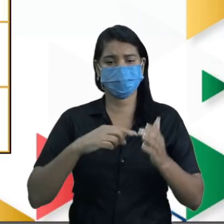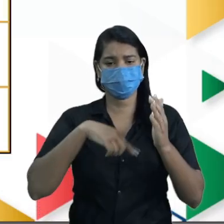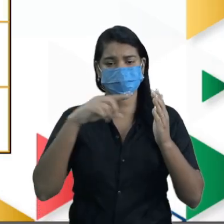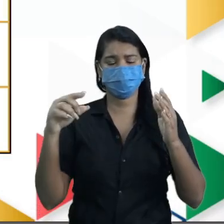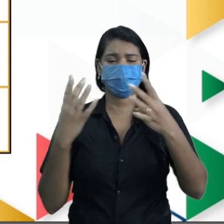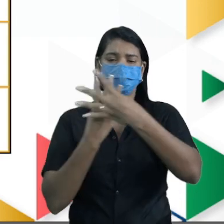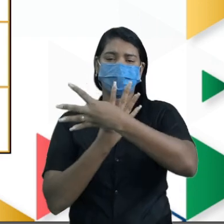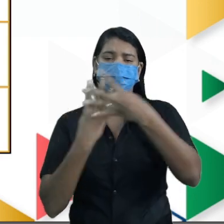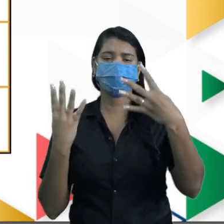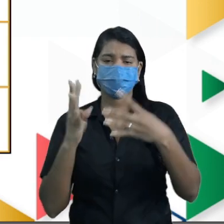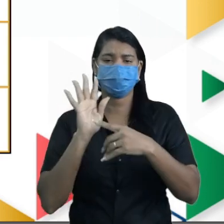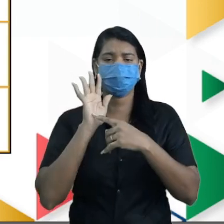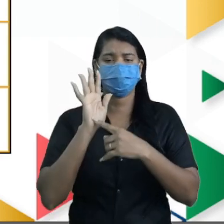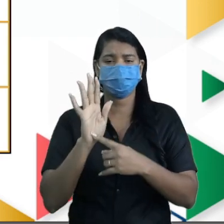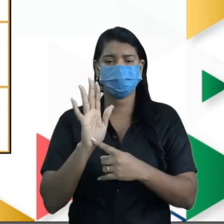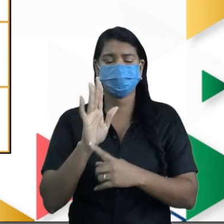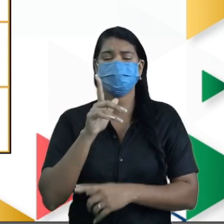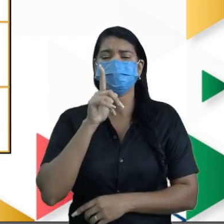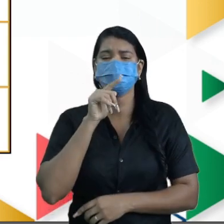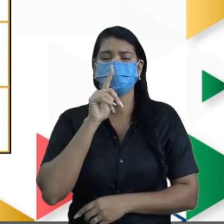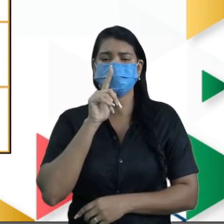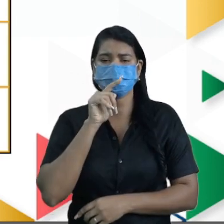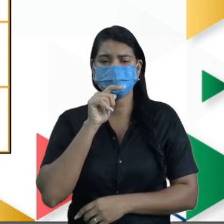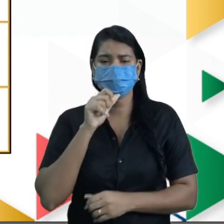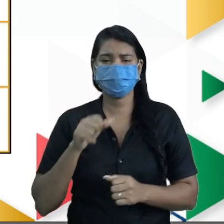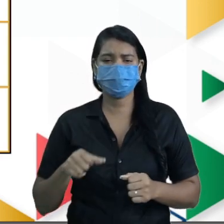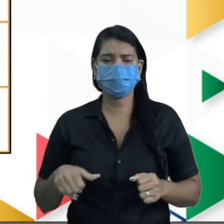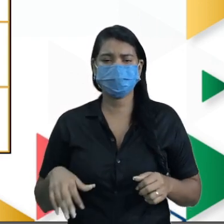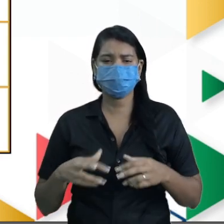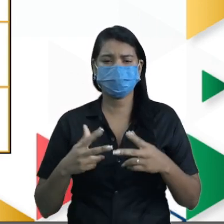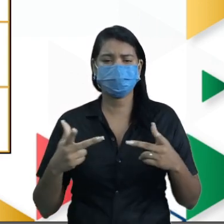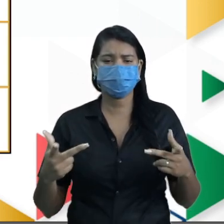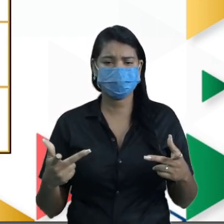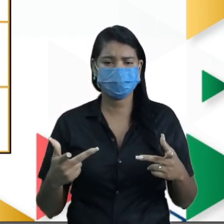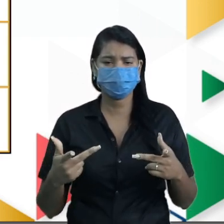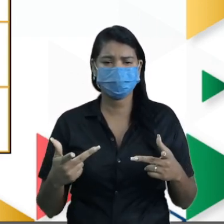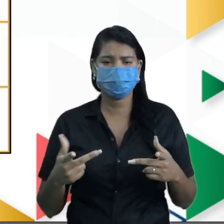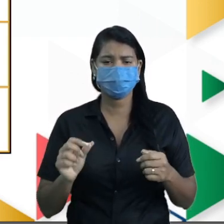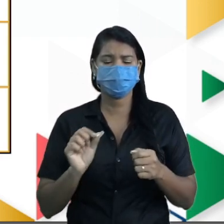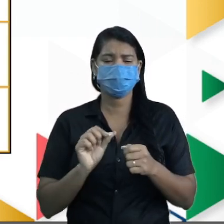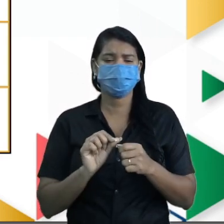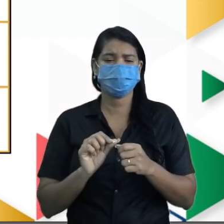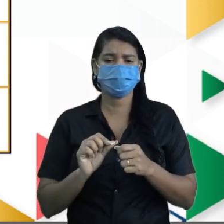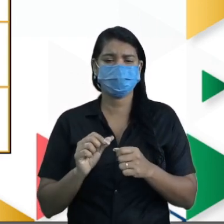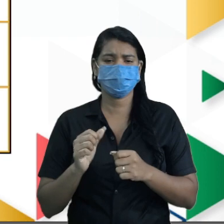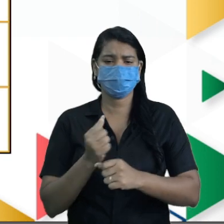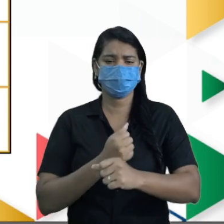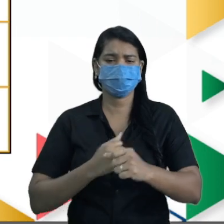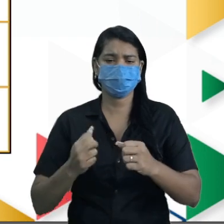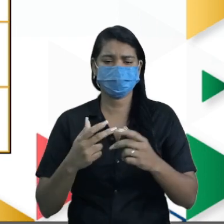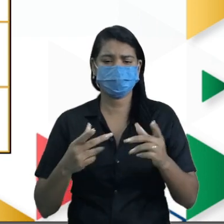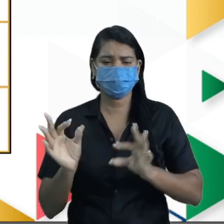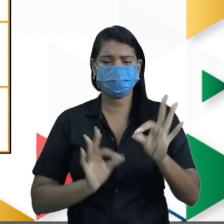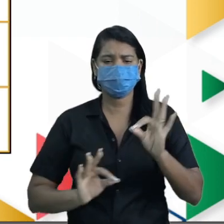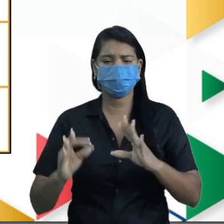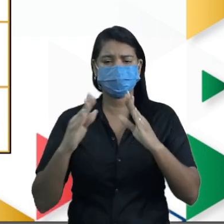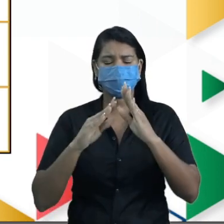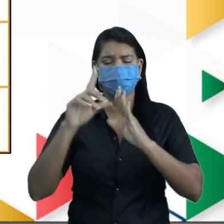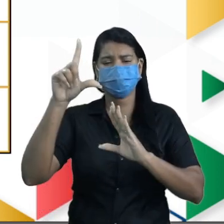uma tabela mostrando a quantidade de água que gastava em algumas de suas atividades domésticas. Para economizar água, ela